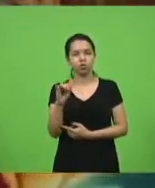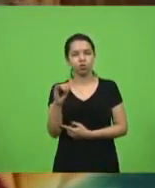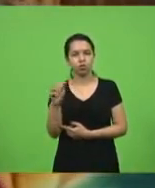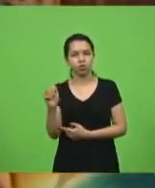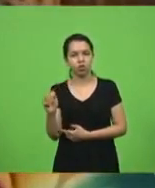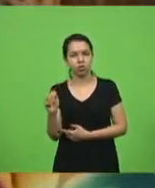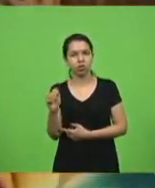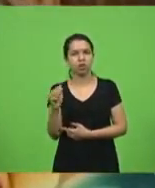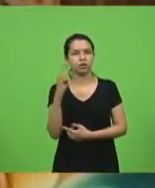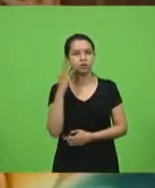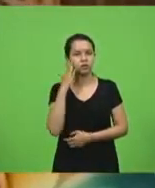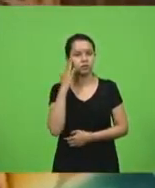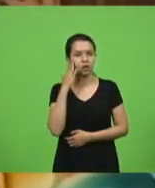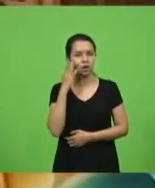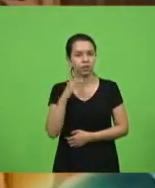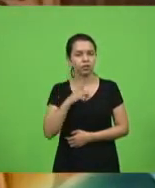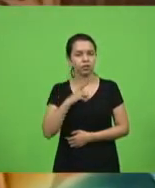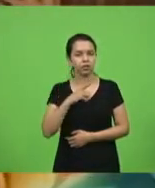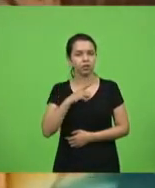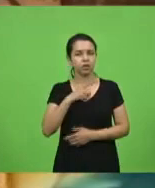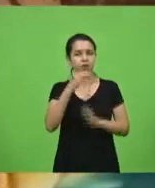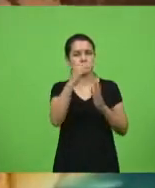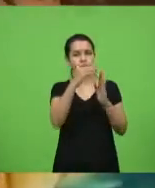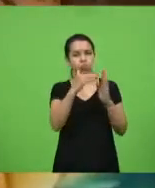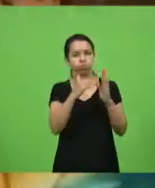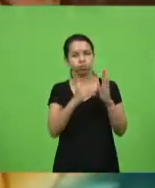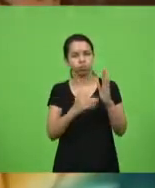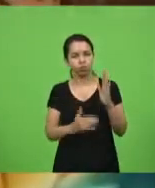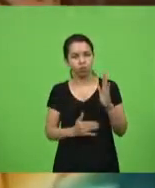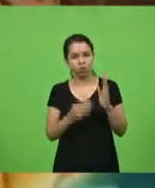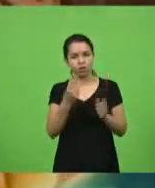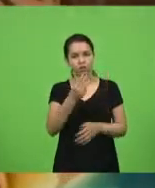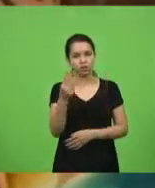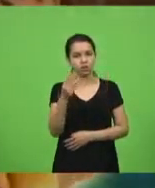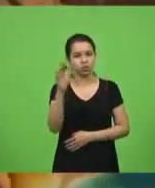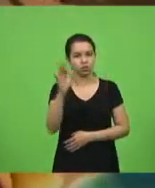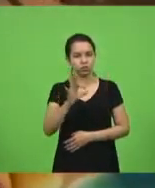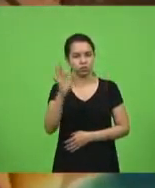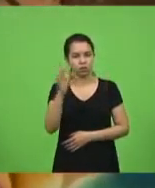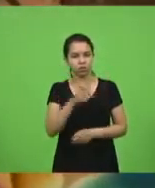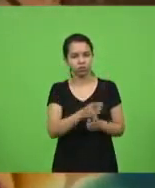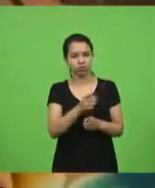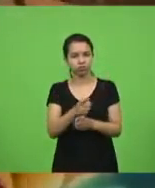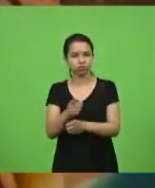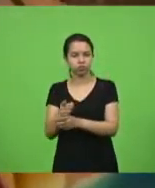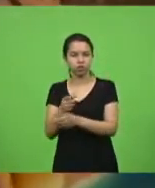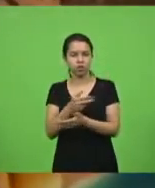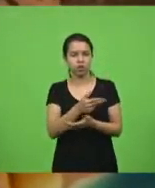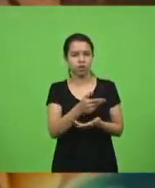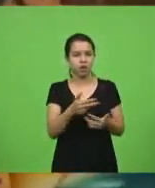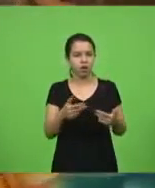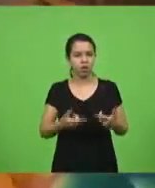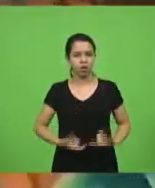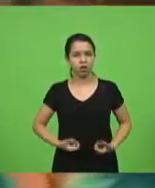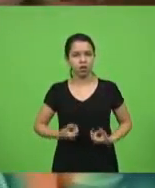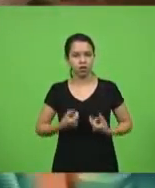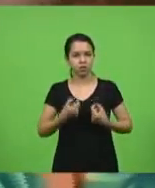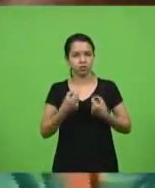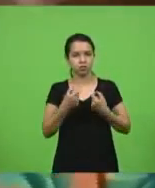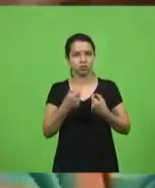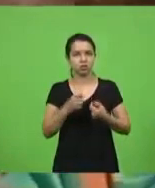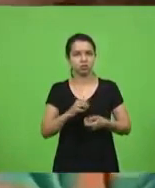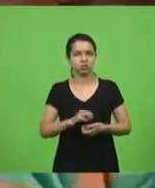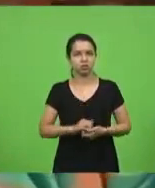queda de 33% nos diagnósticos variados nos tipos de câncer. Absurdo, né?